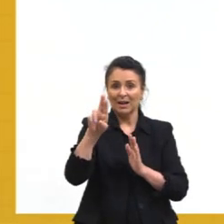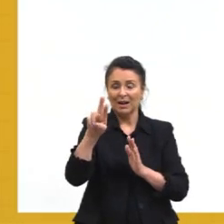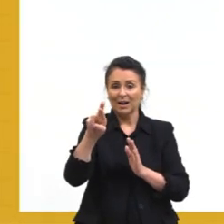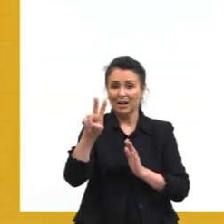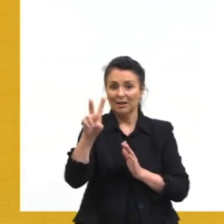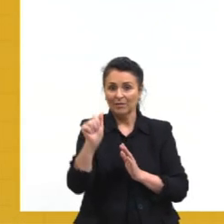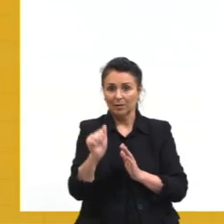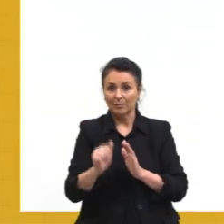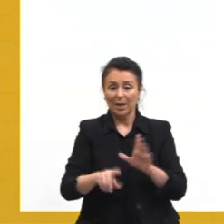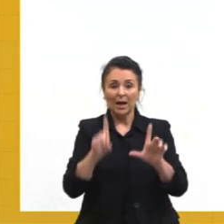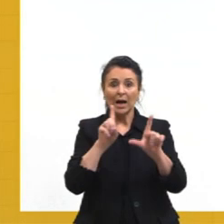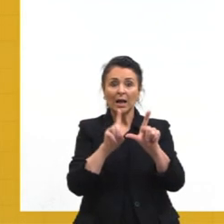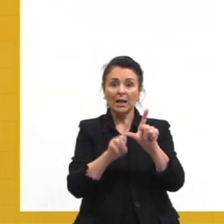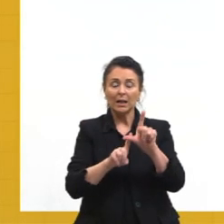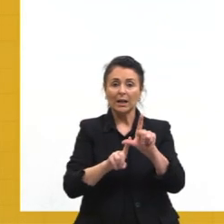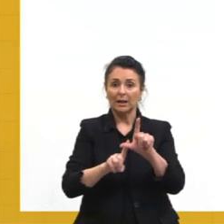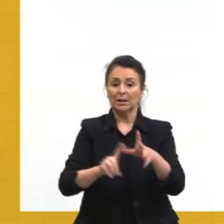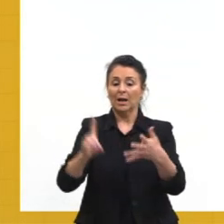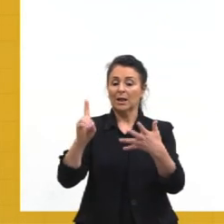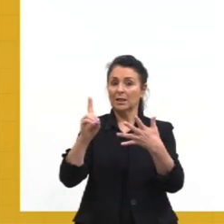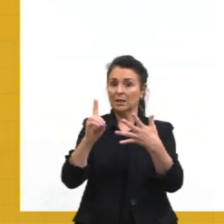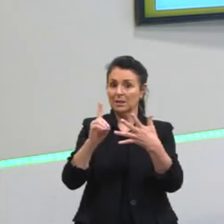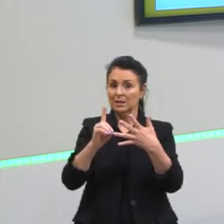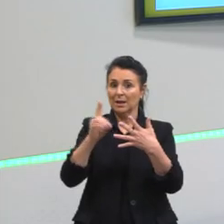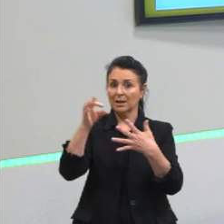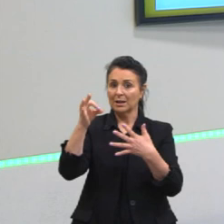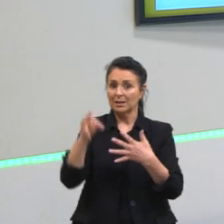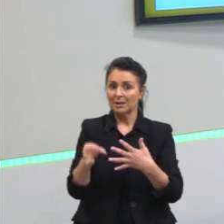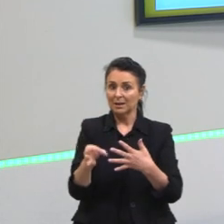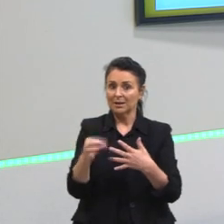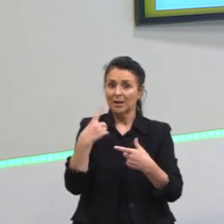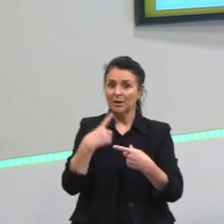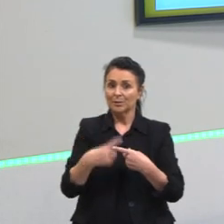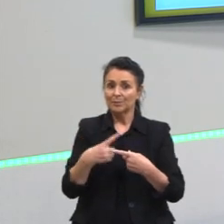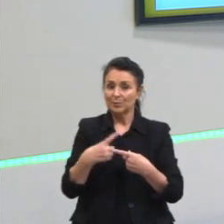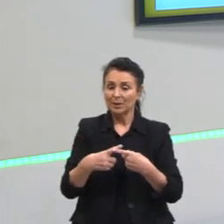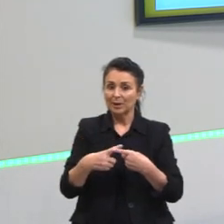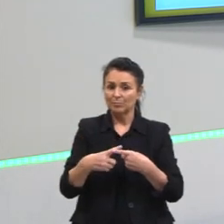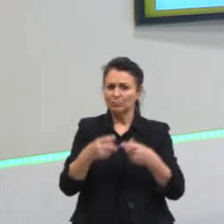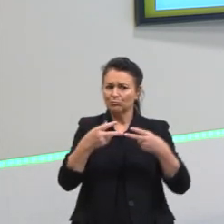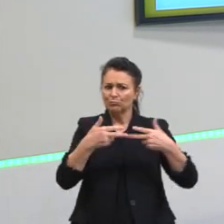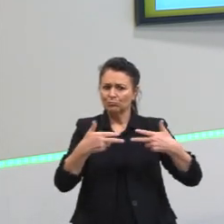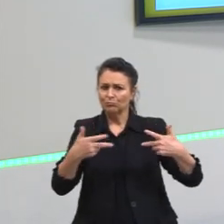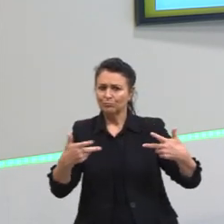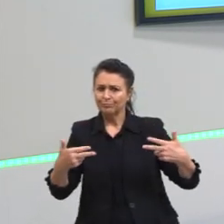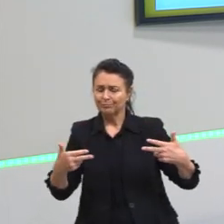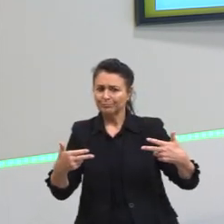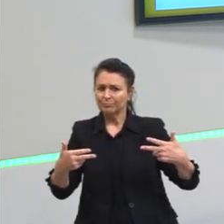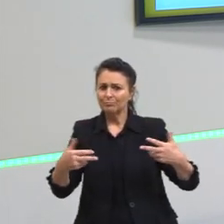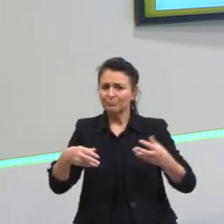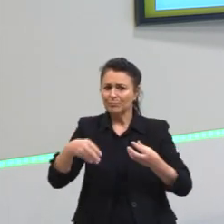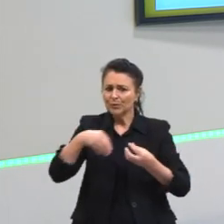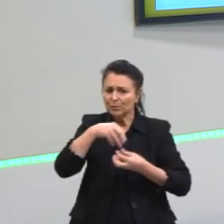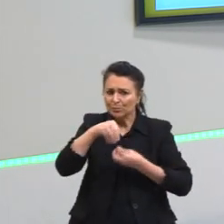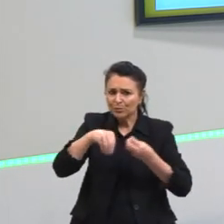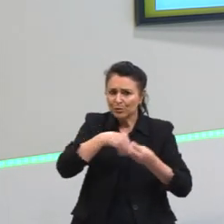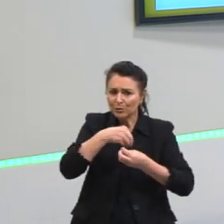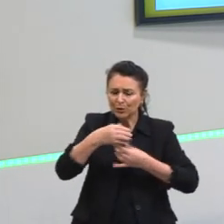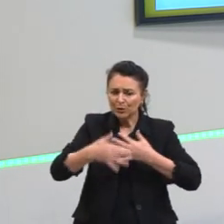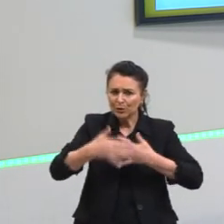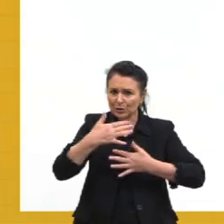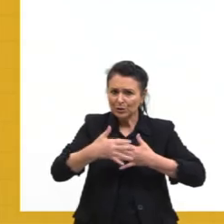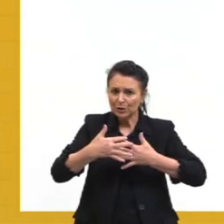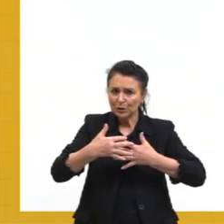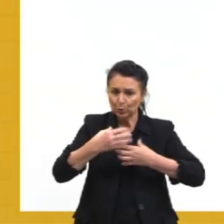correta. Porque ali, como a substância vai atuar no tecido do tubo